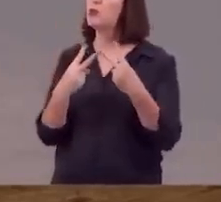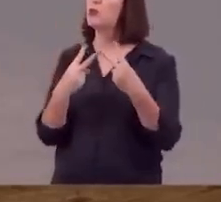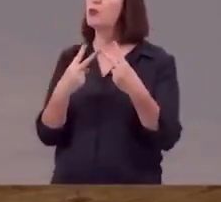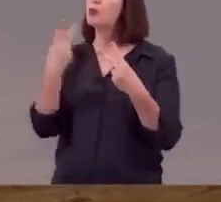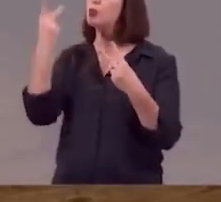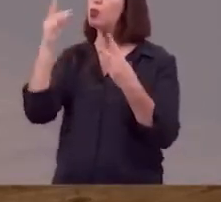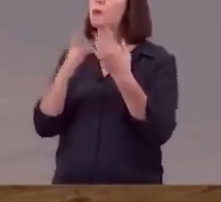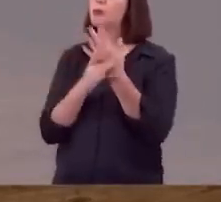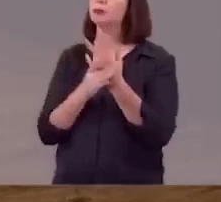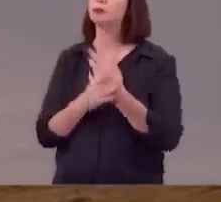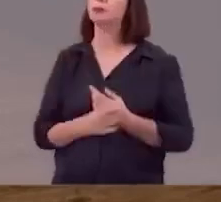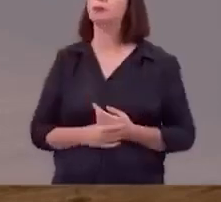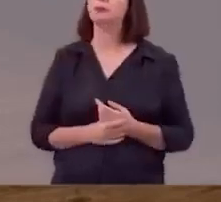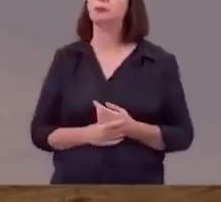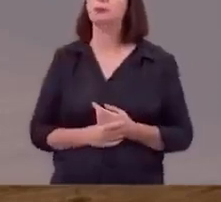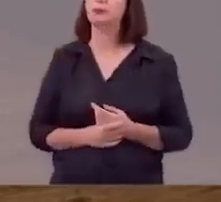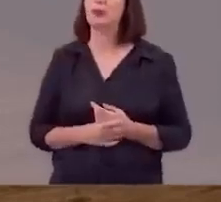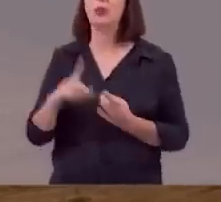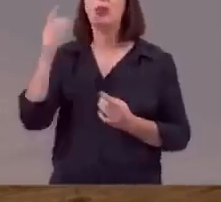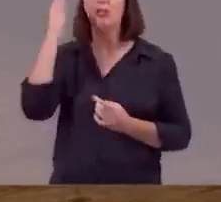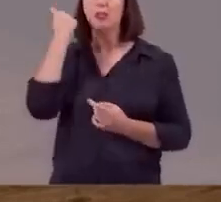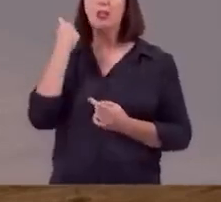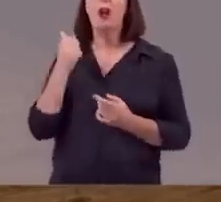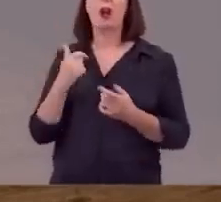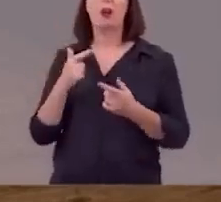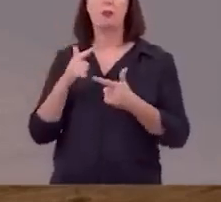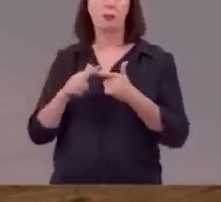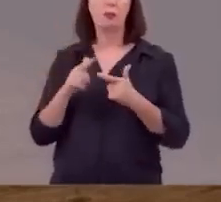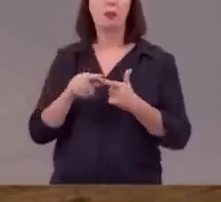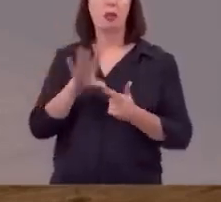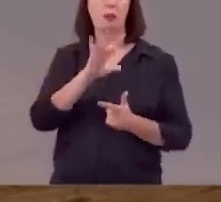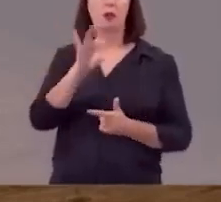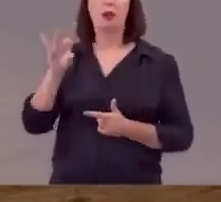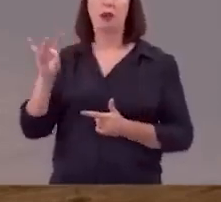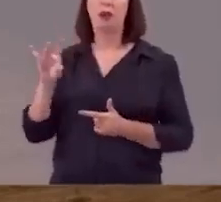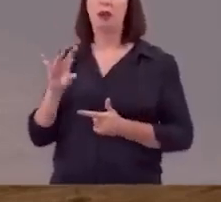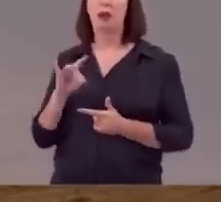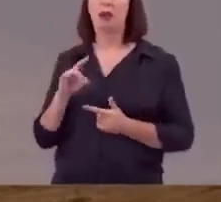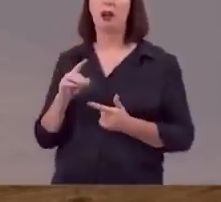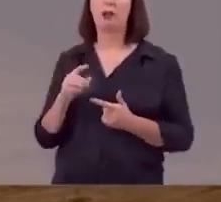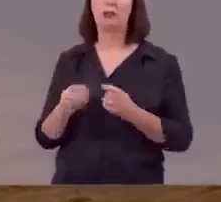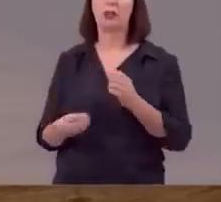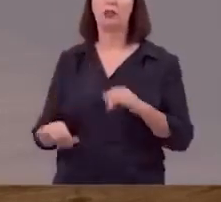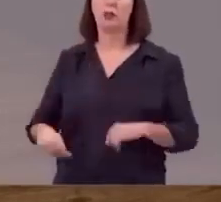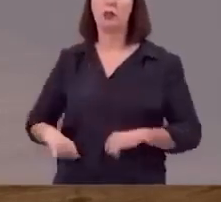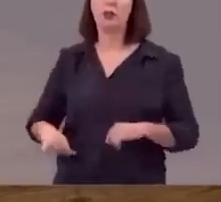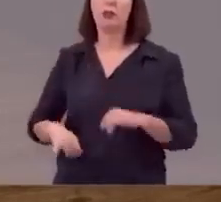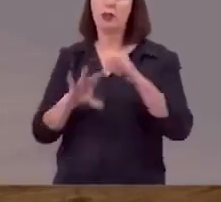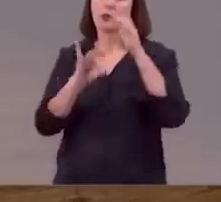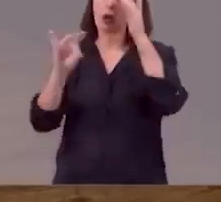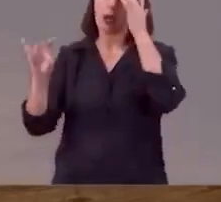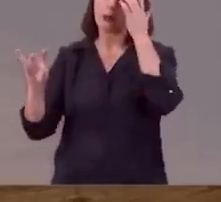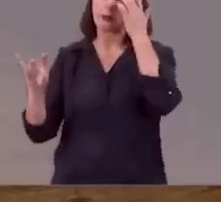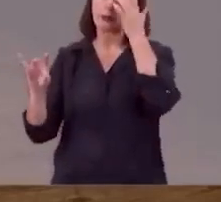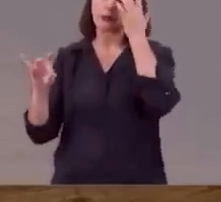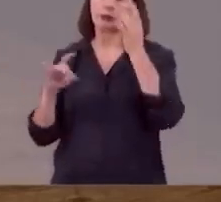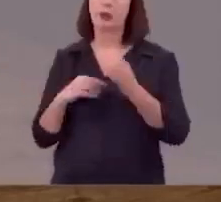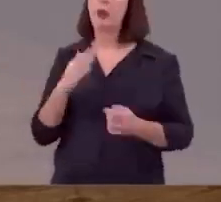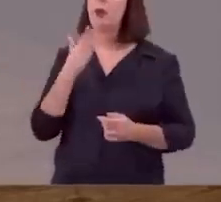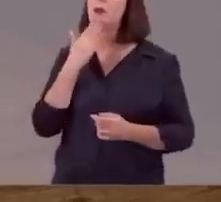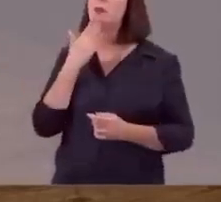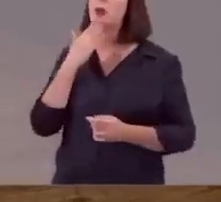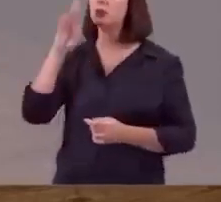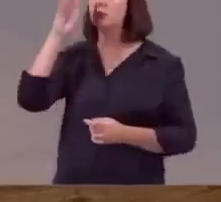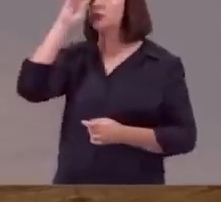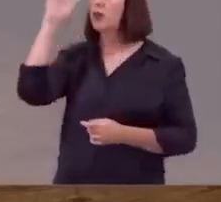assistindo em tuas mãos tu sabes as lutas que estão passando as dores que estão sofrendo e eu te